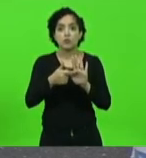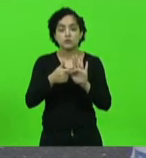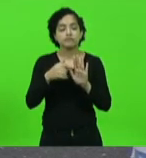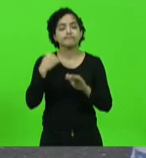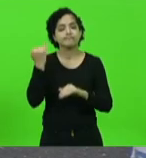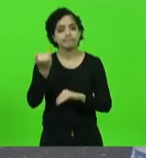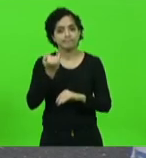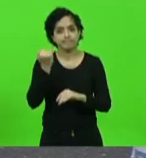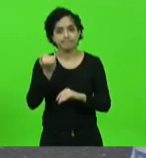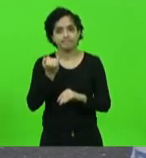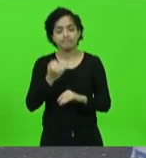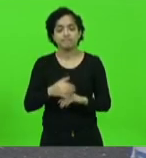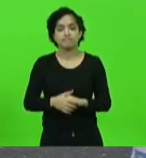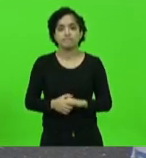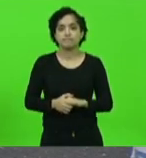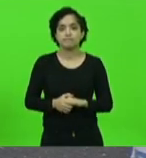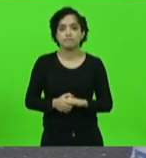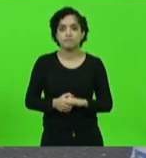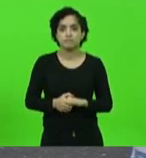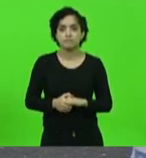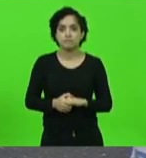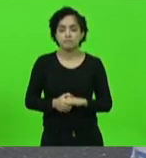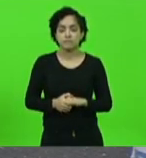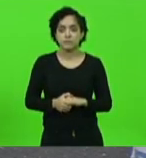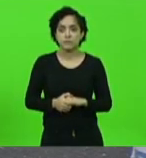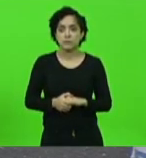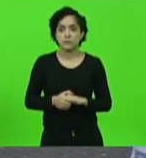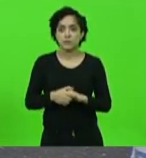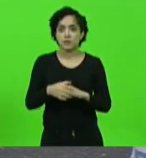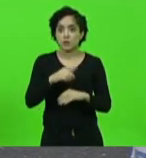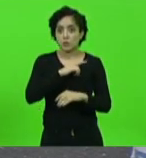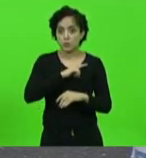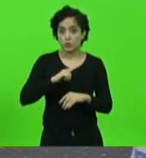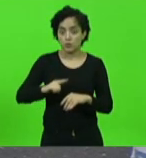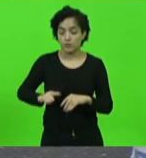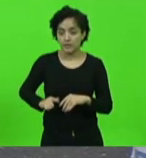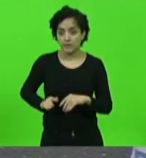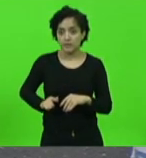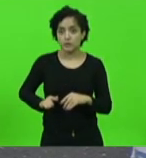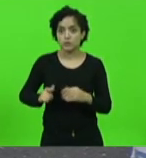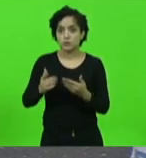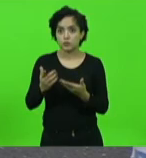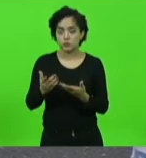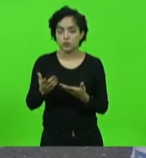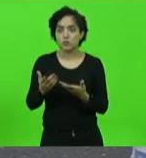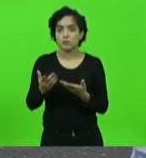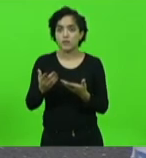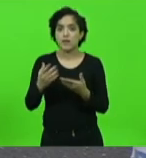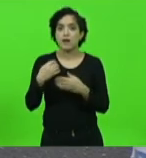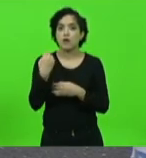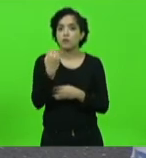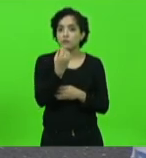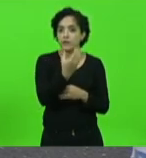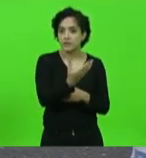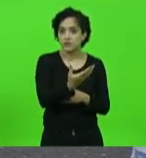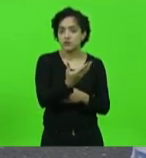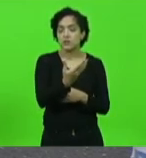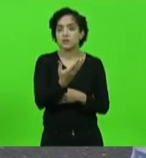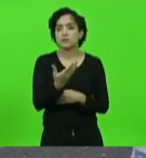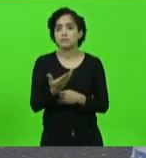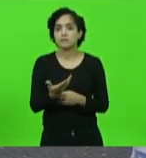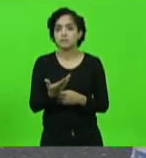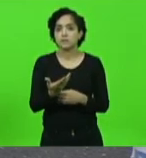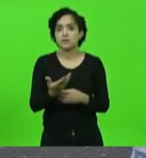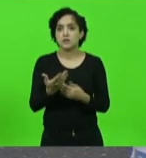é que o governador ao viajar deixou o